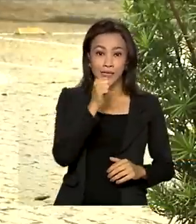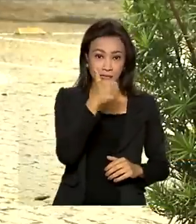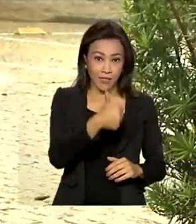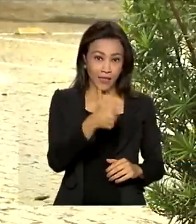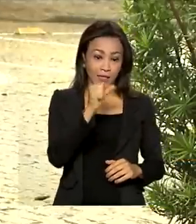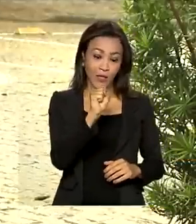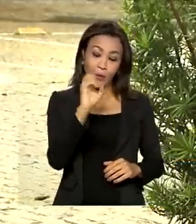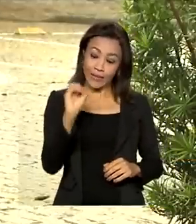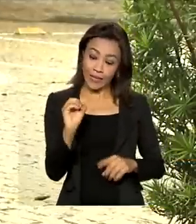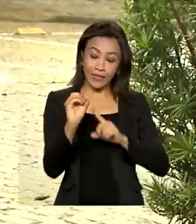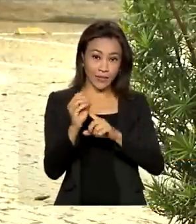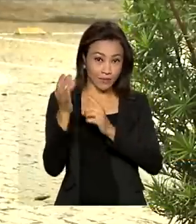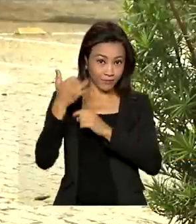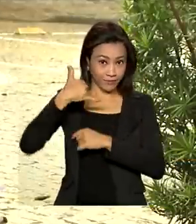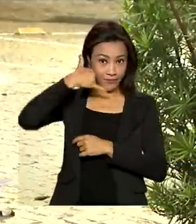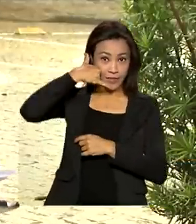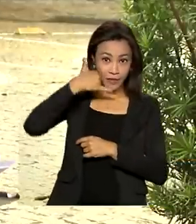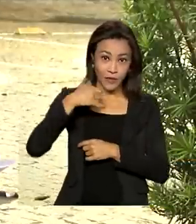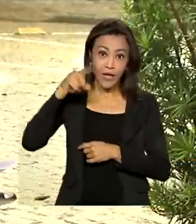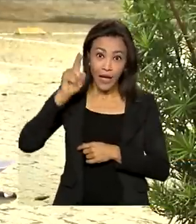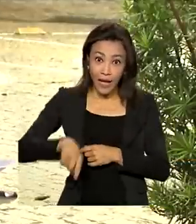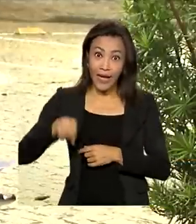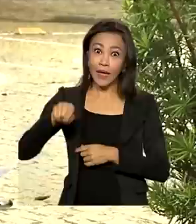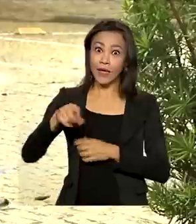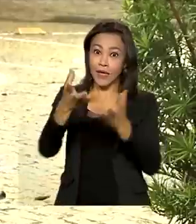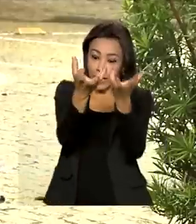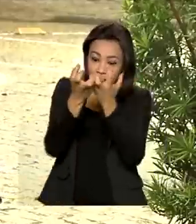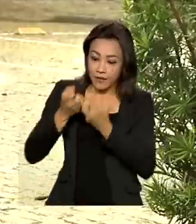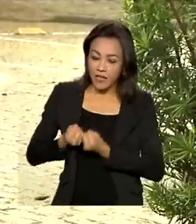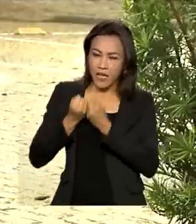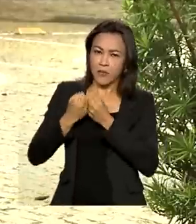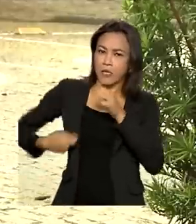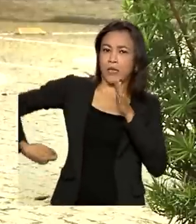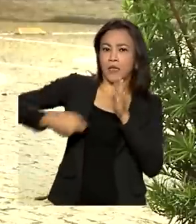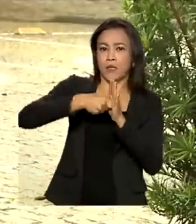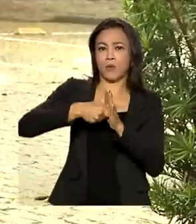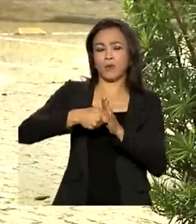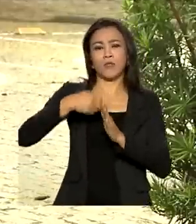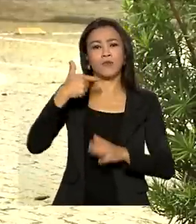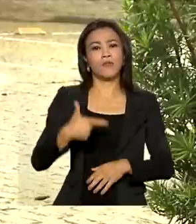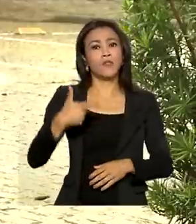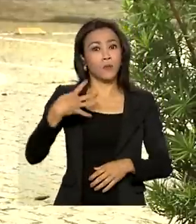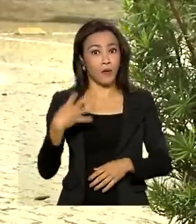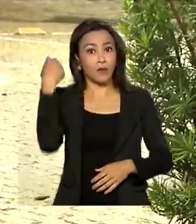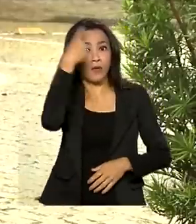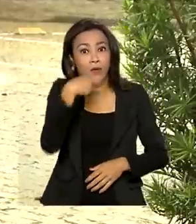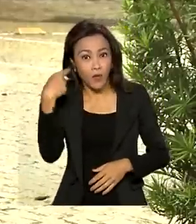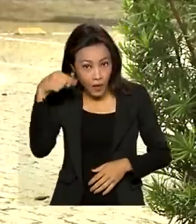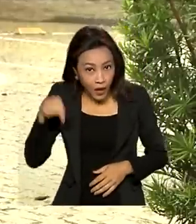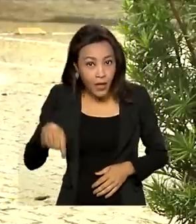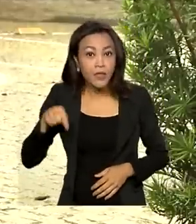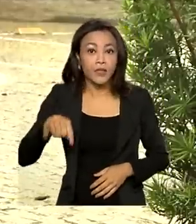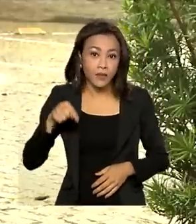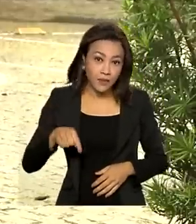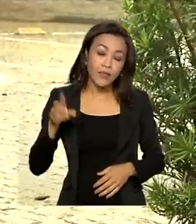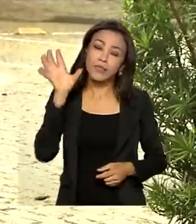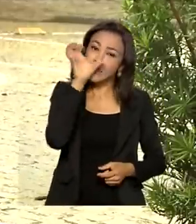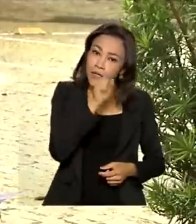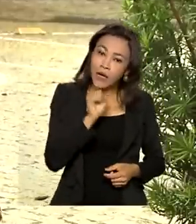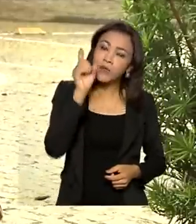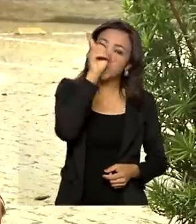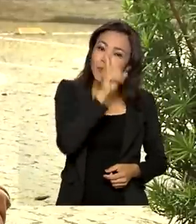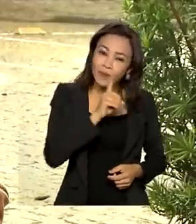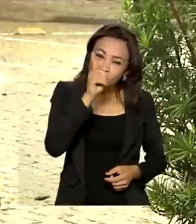eu disse, é o principal canal de denúncias de violências, com atendimento 24 horas por dia, inclusive sábados,